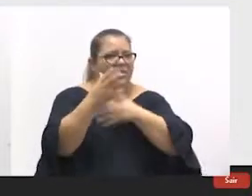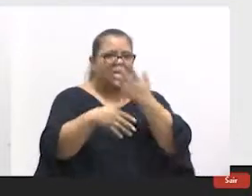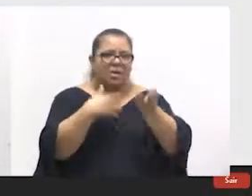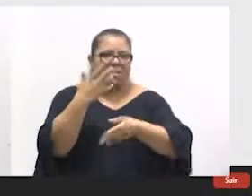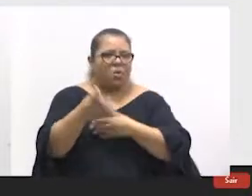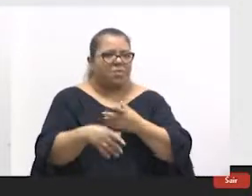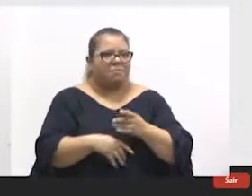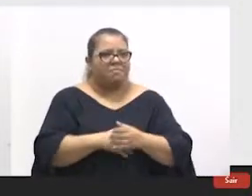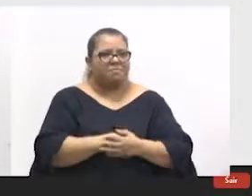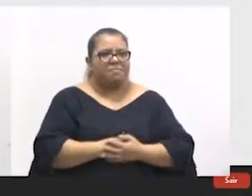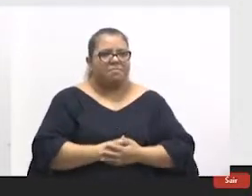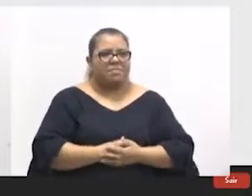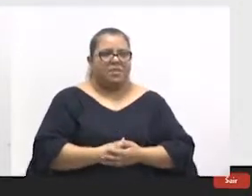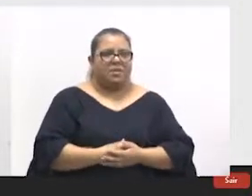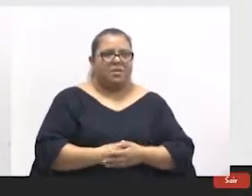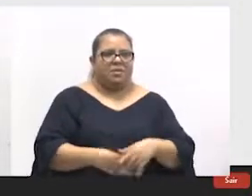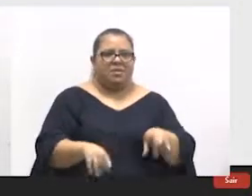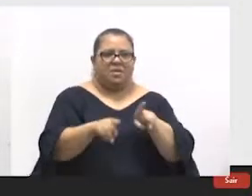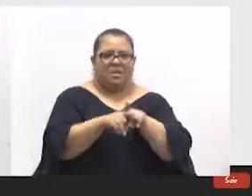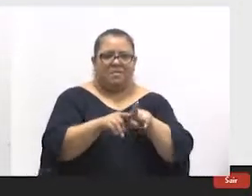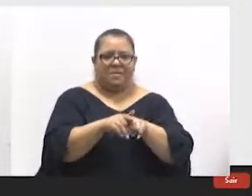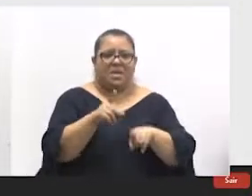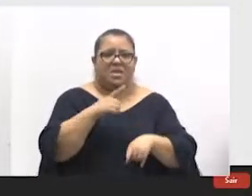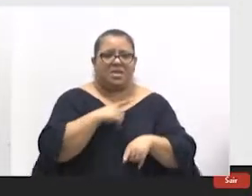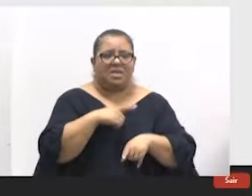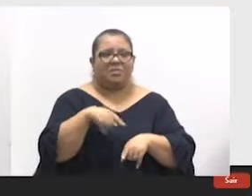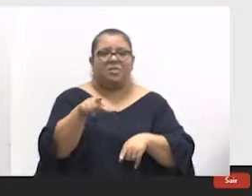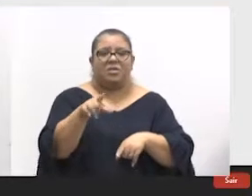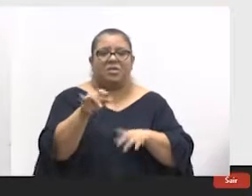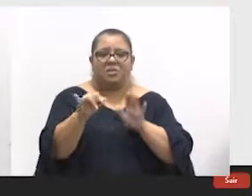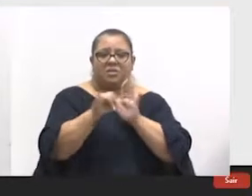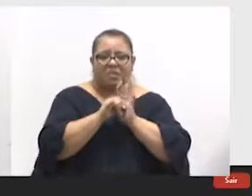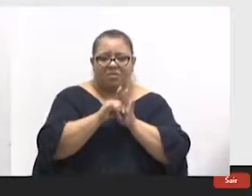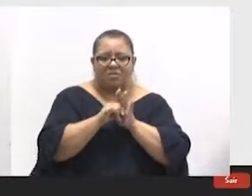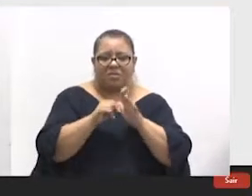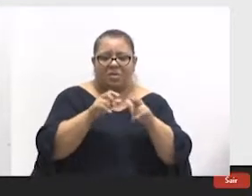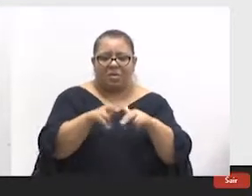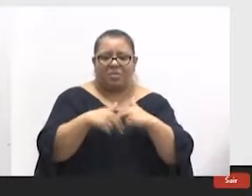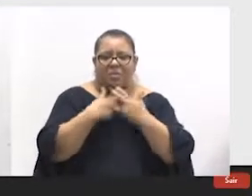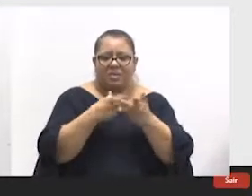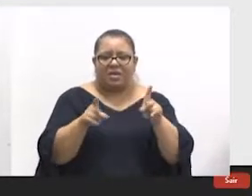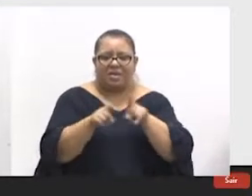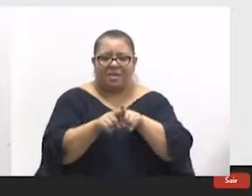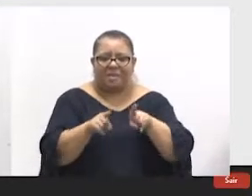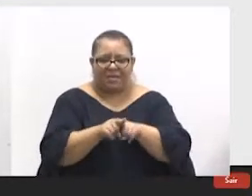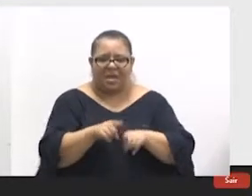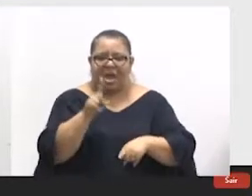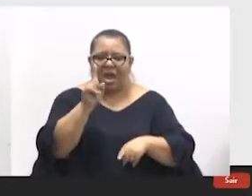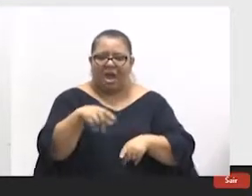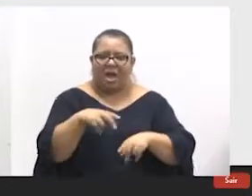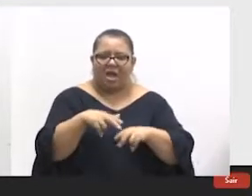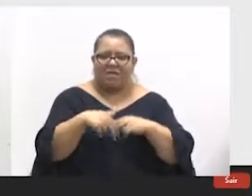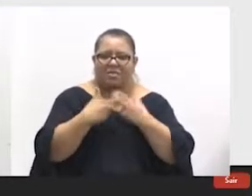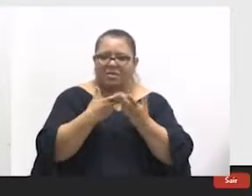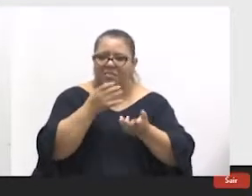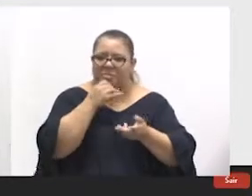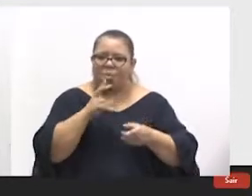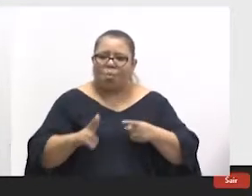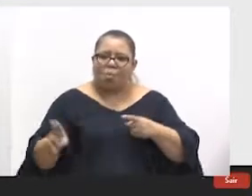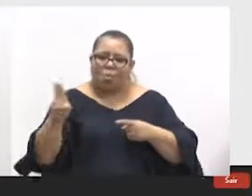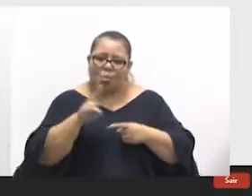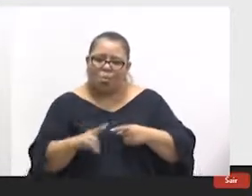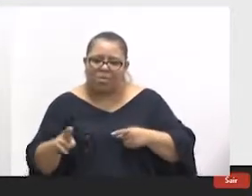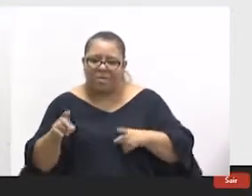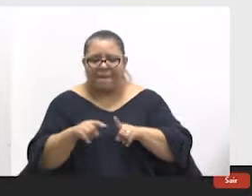A gente tem um código de meladivância, que também é o que a gente usa bastante.